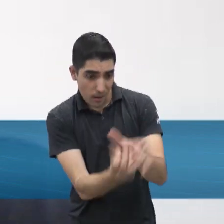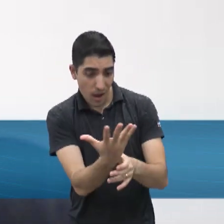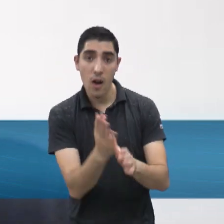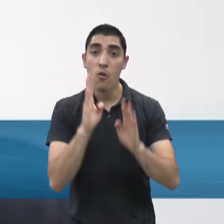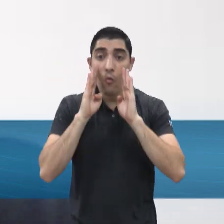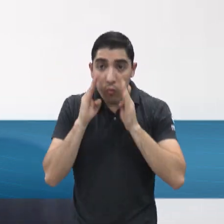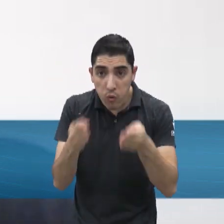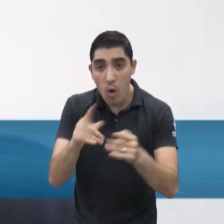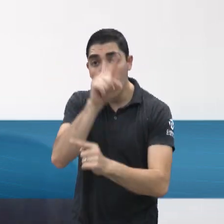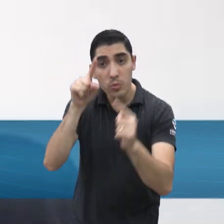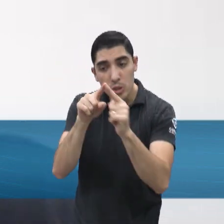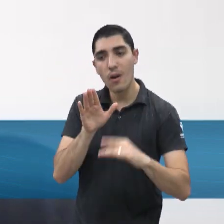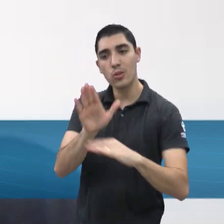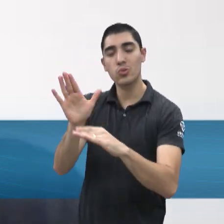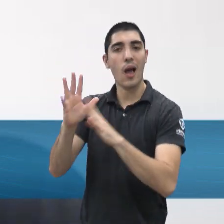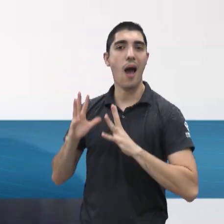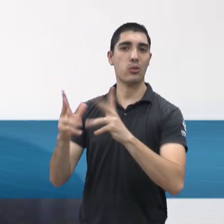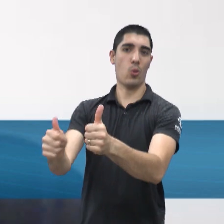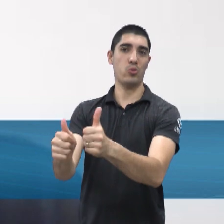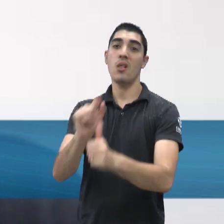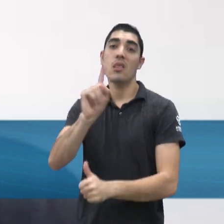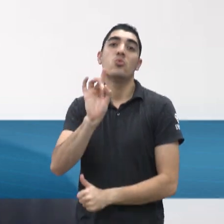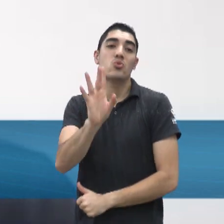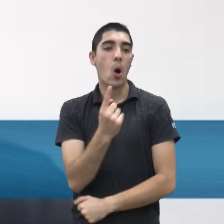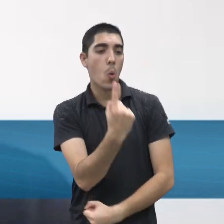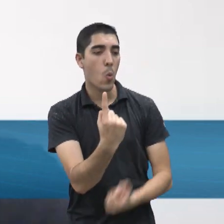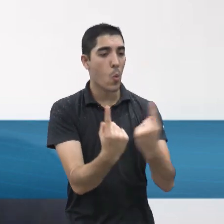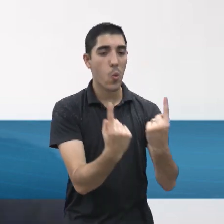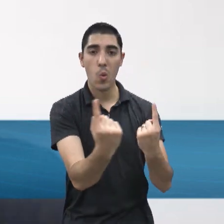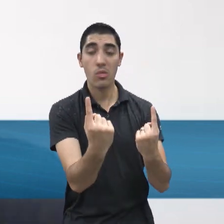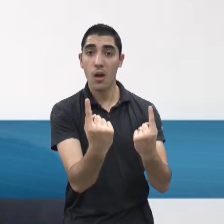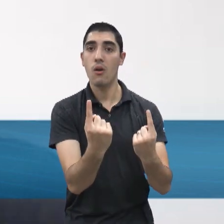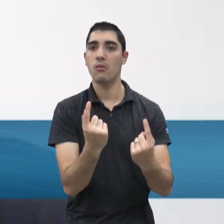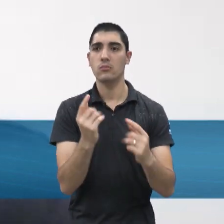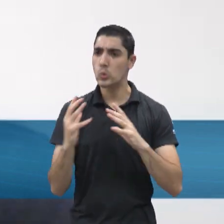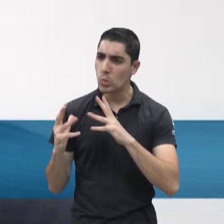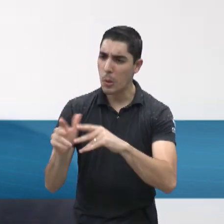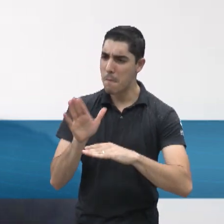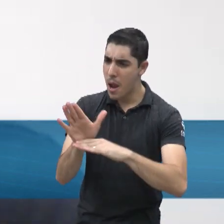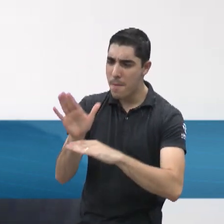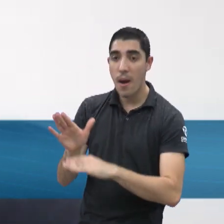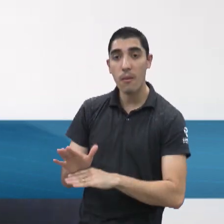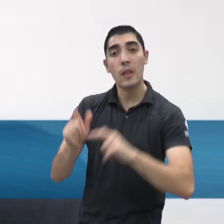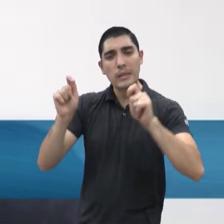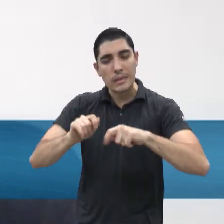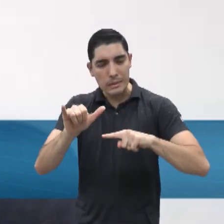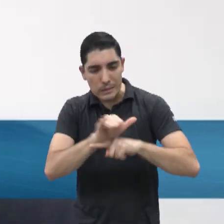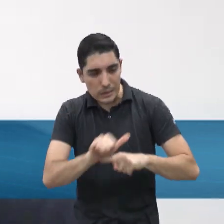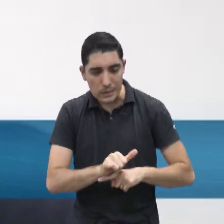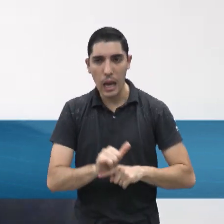eficiência energética, né, então, a gente fala, né, que caminhos possíveis também são a instalação de